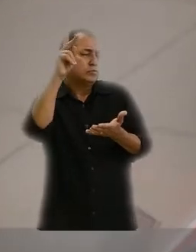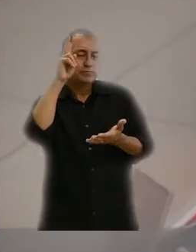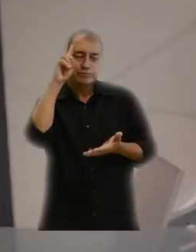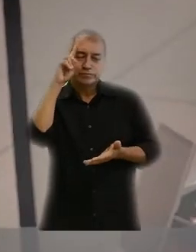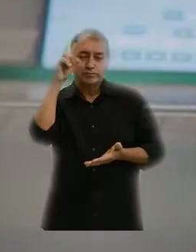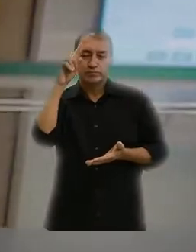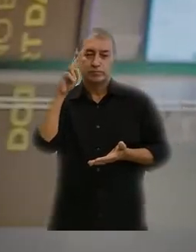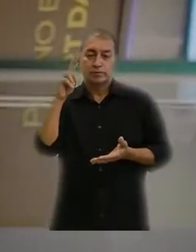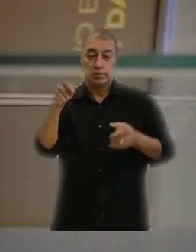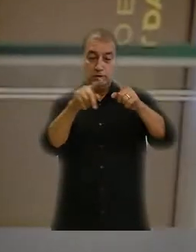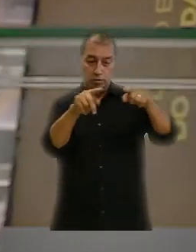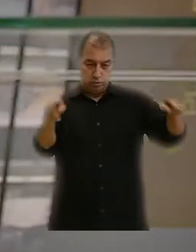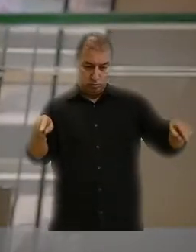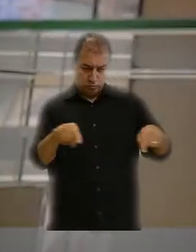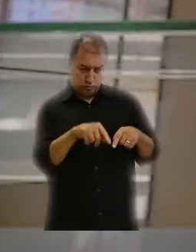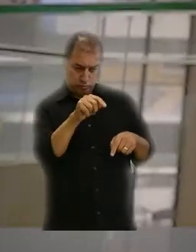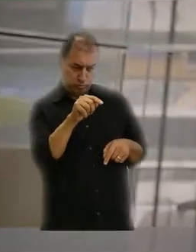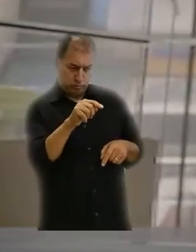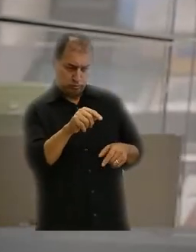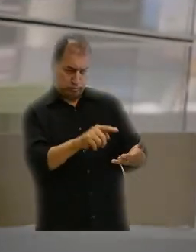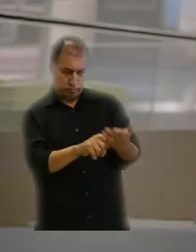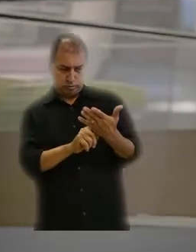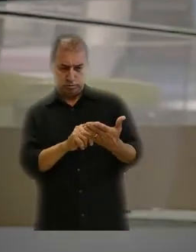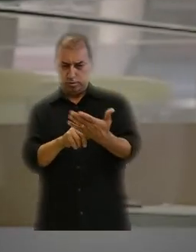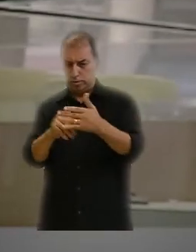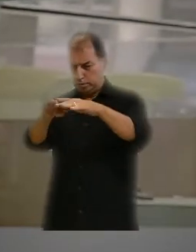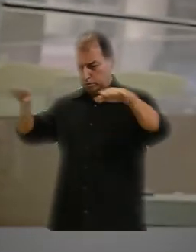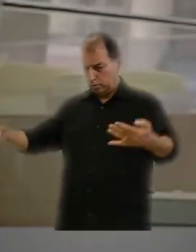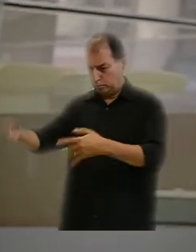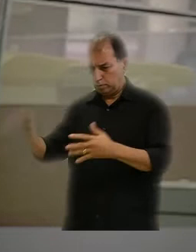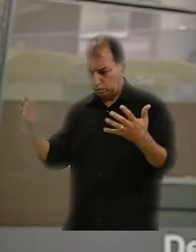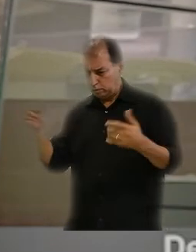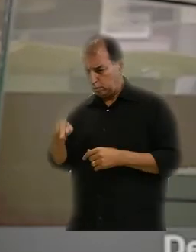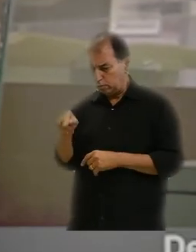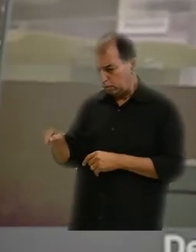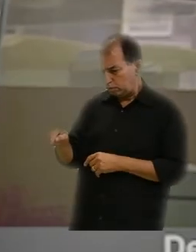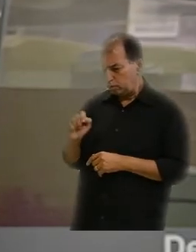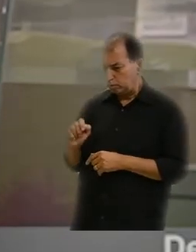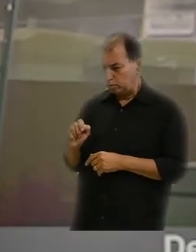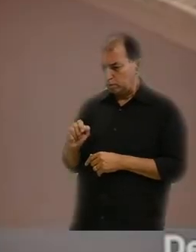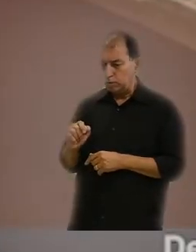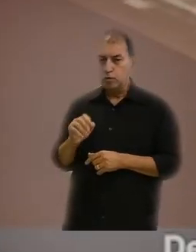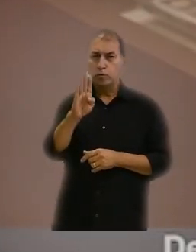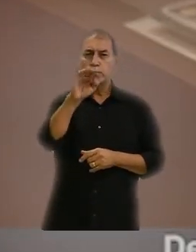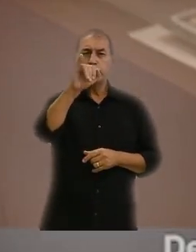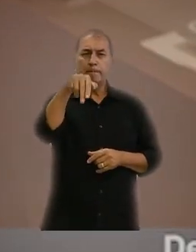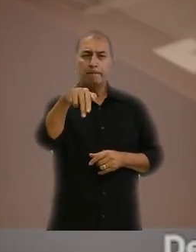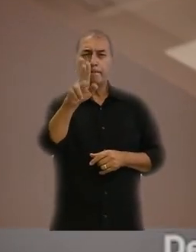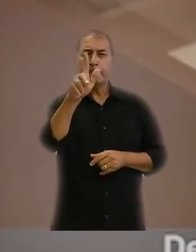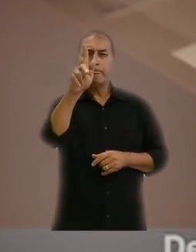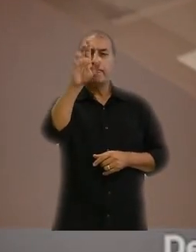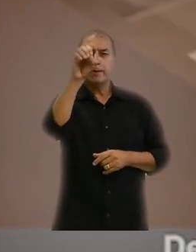história. As peças museológicas estão expostas em vitrines. Dentre elas, estão o bingo,